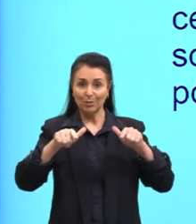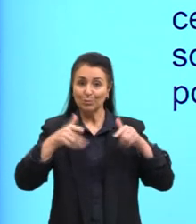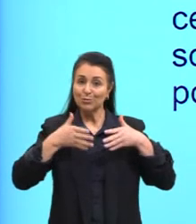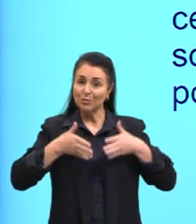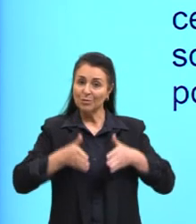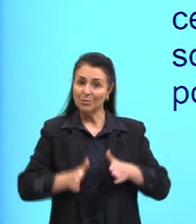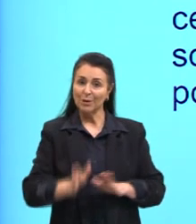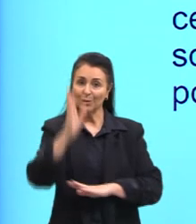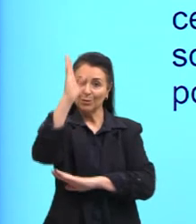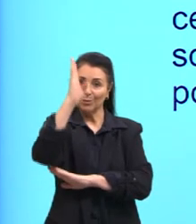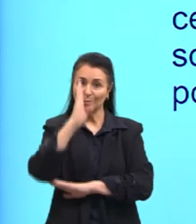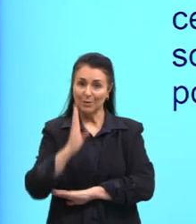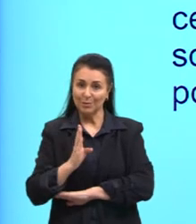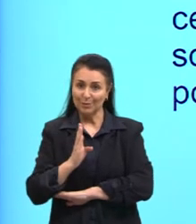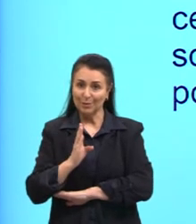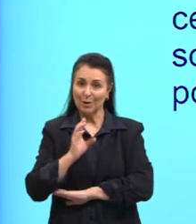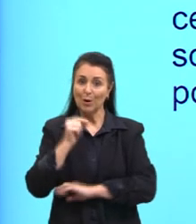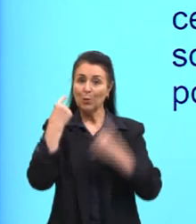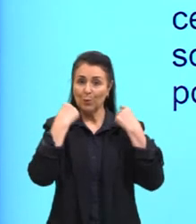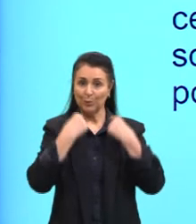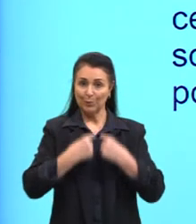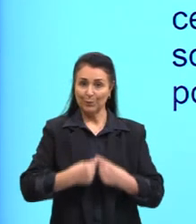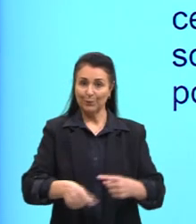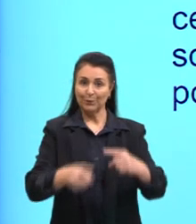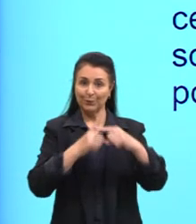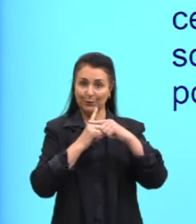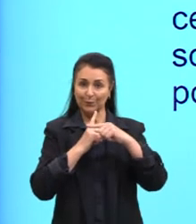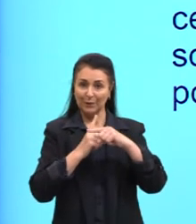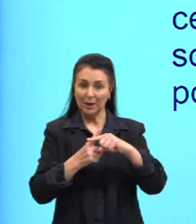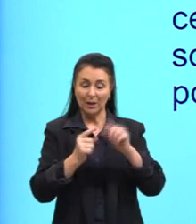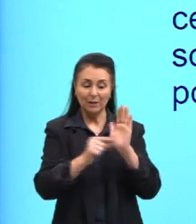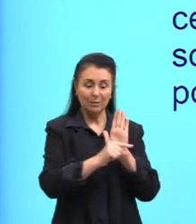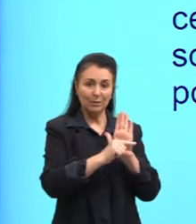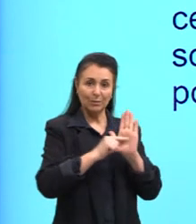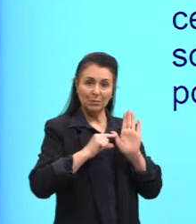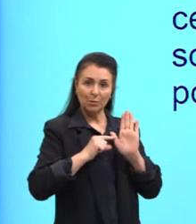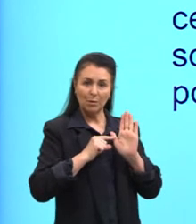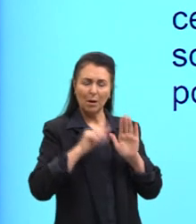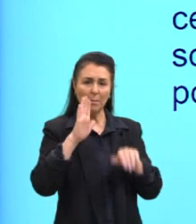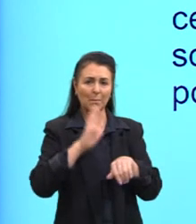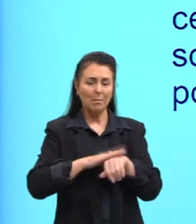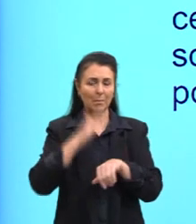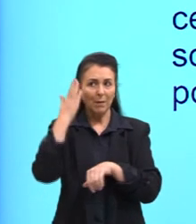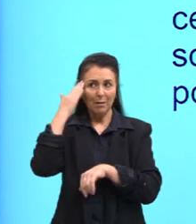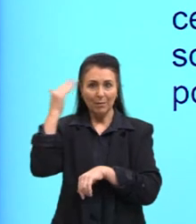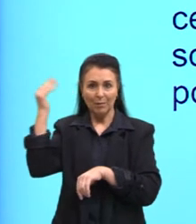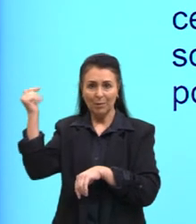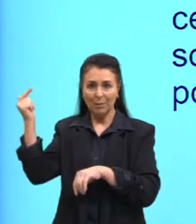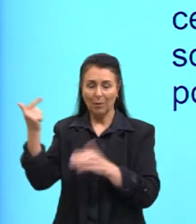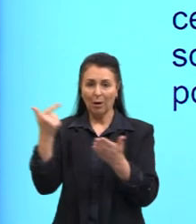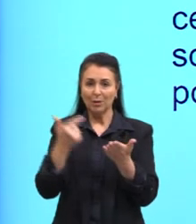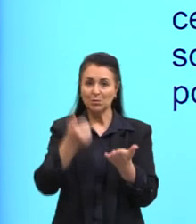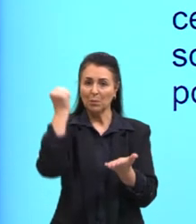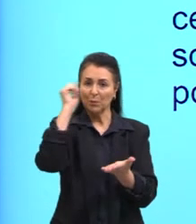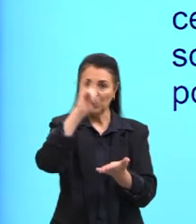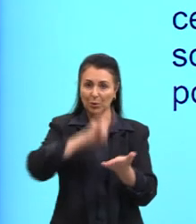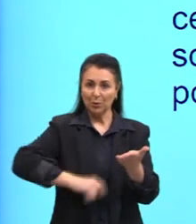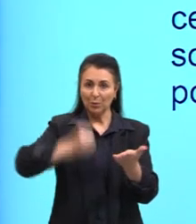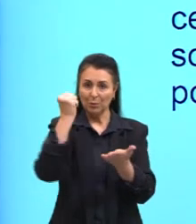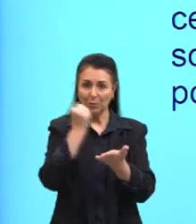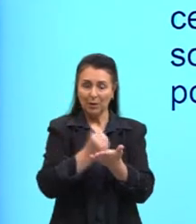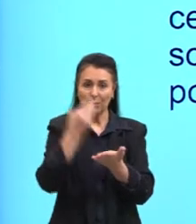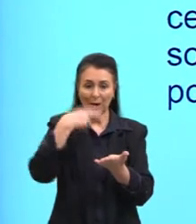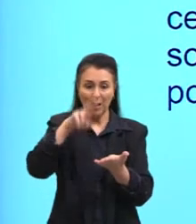O autor, então, do primeiro documento do Brasil, a mais famosa obra desse período, A Carta de Achamento do Brasil,